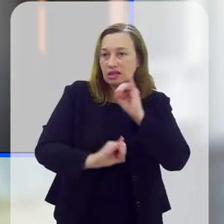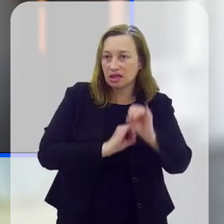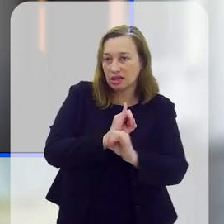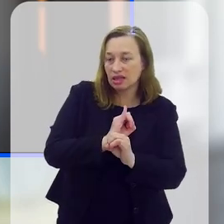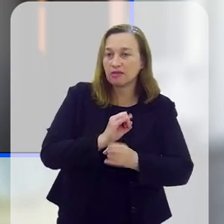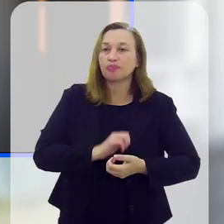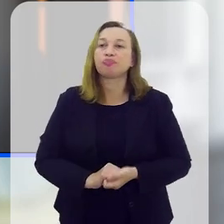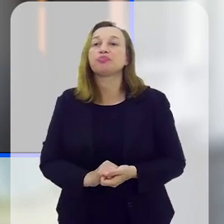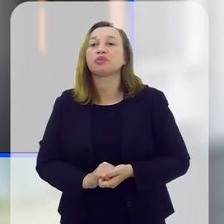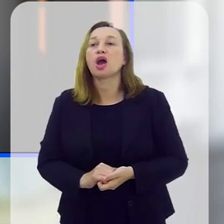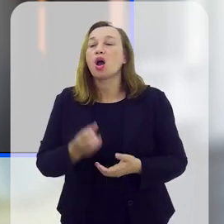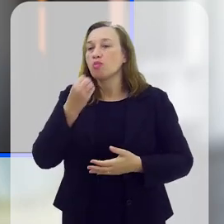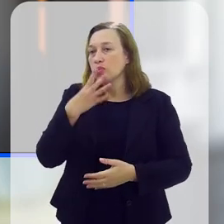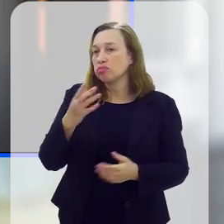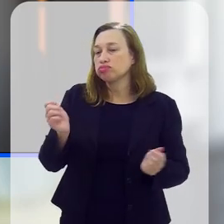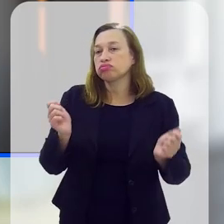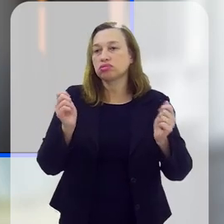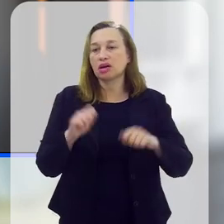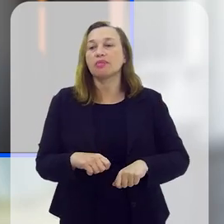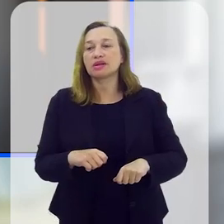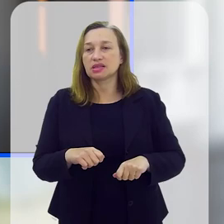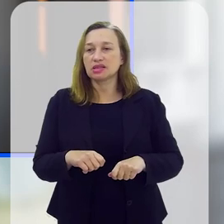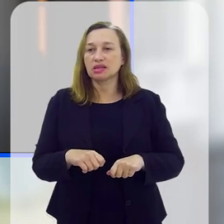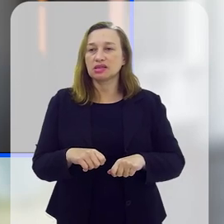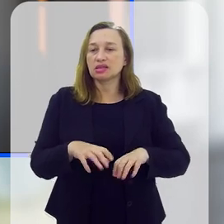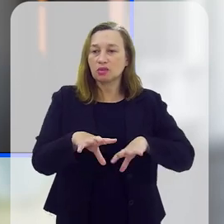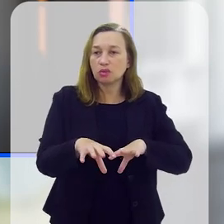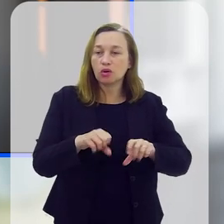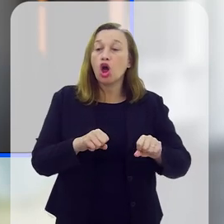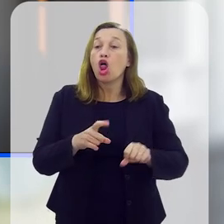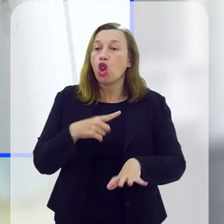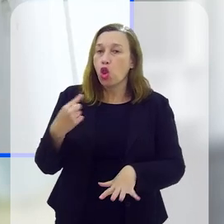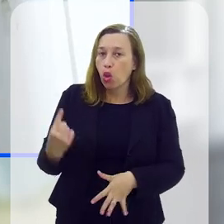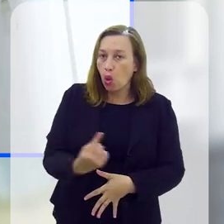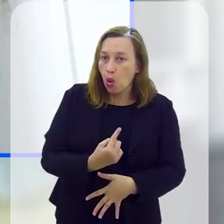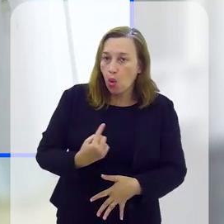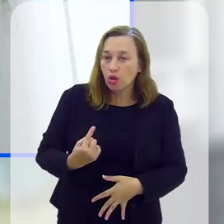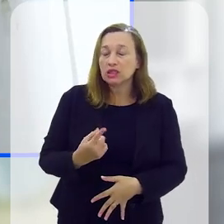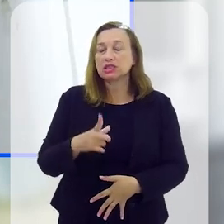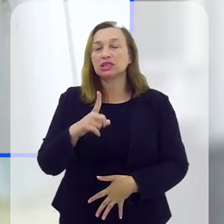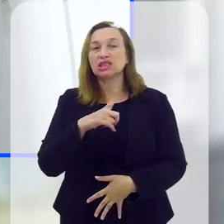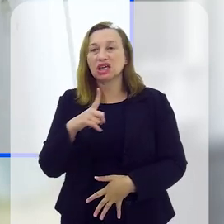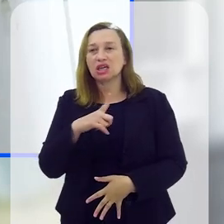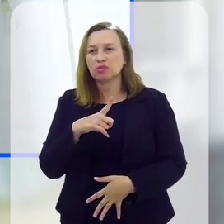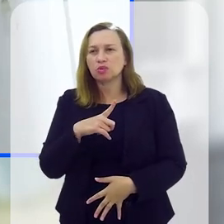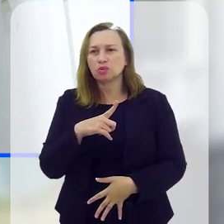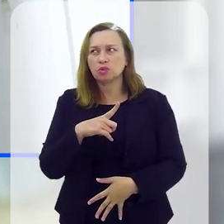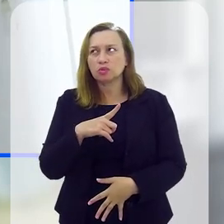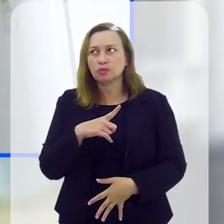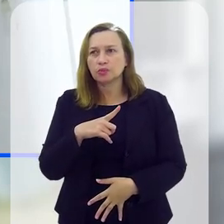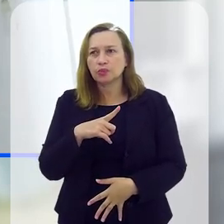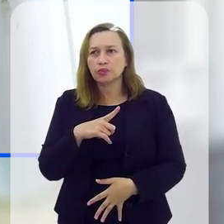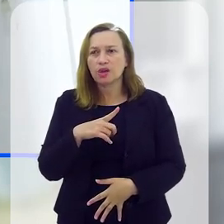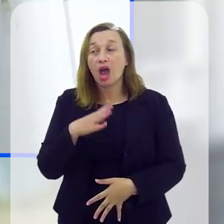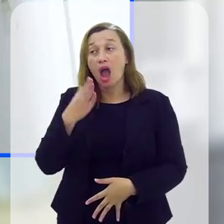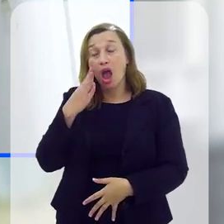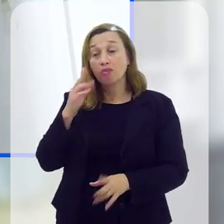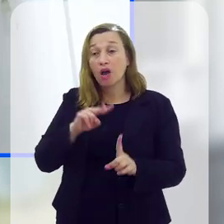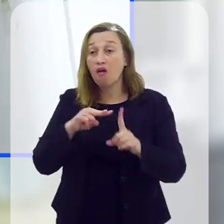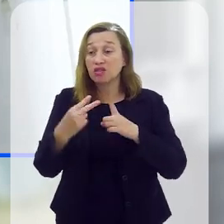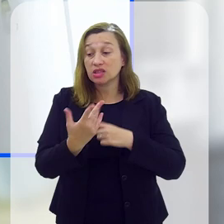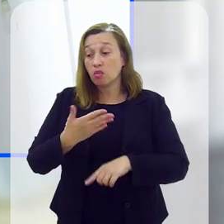cibernéticos? Bom, além dessa capacitação, nós temos que,